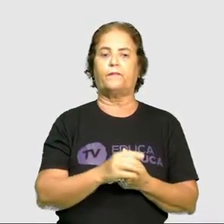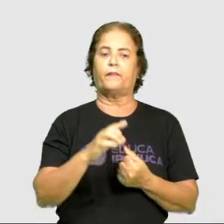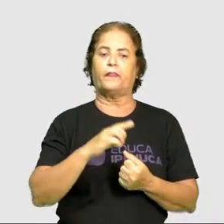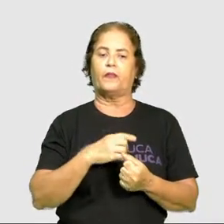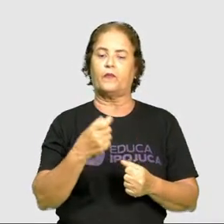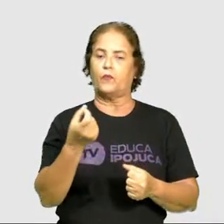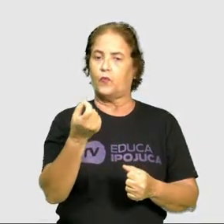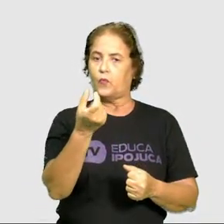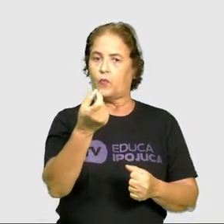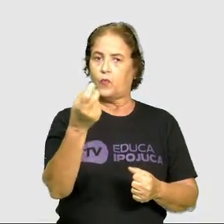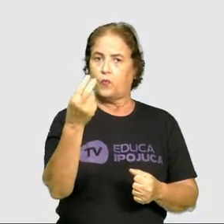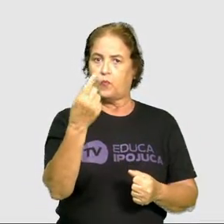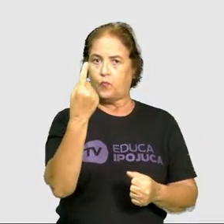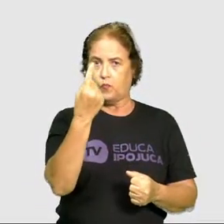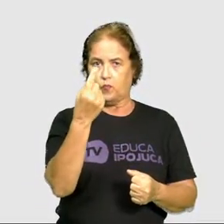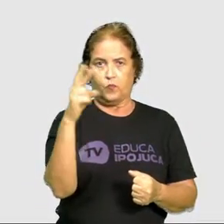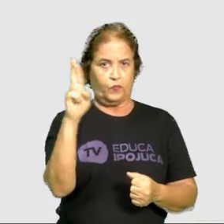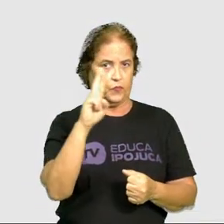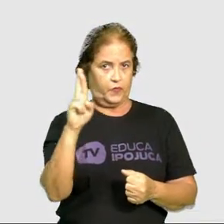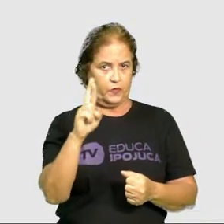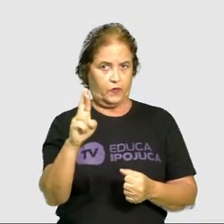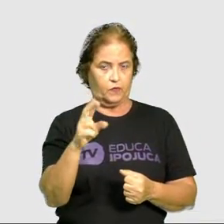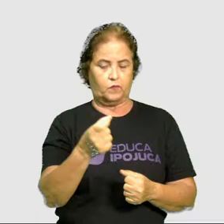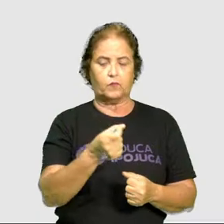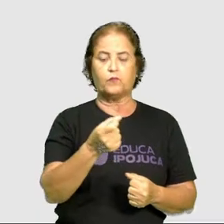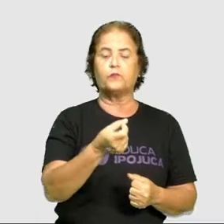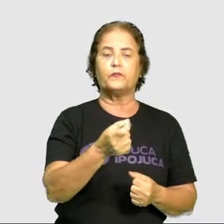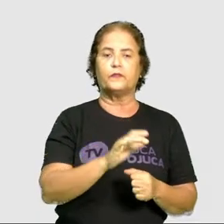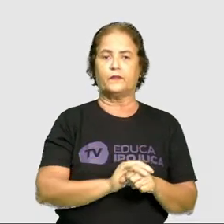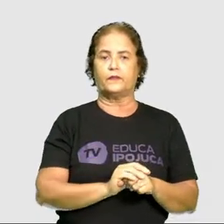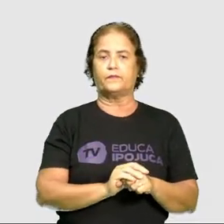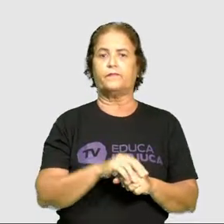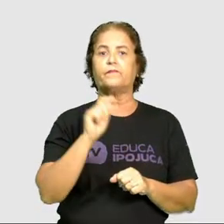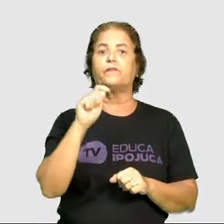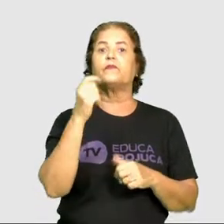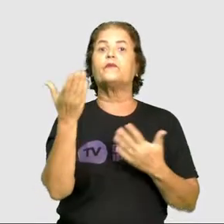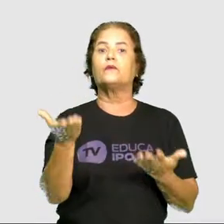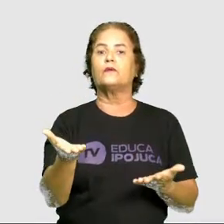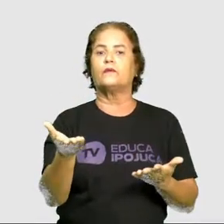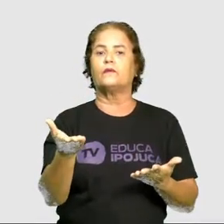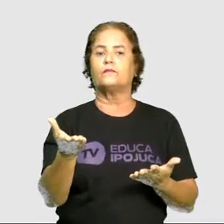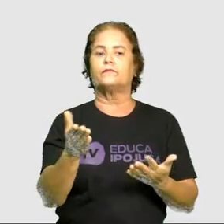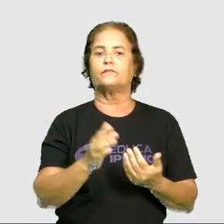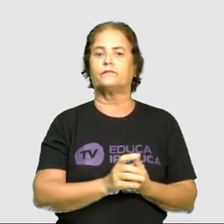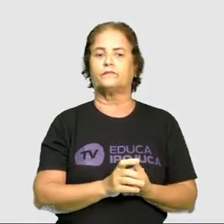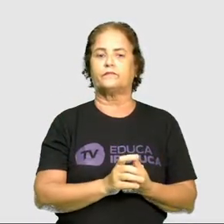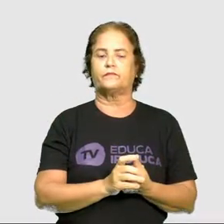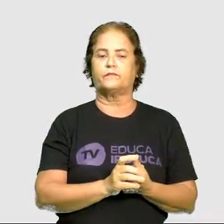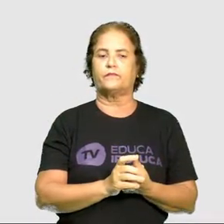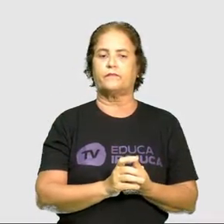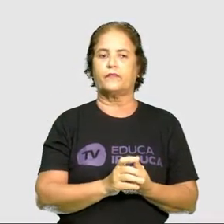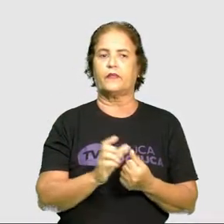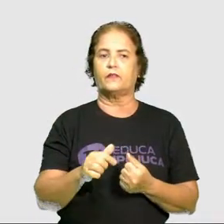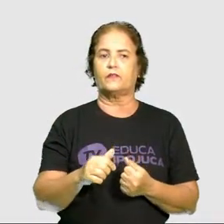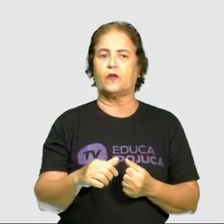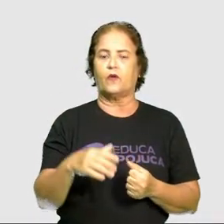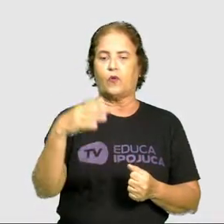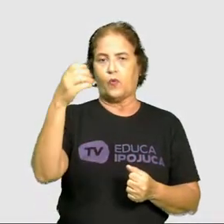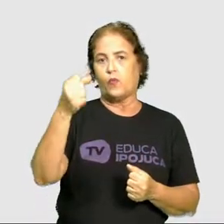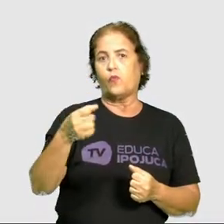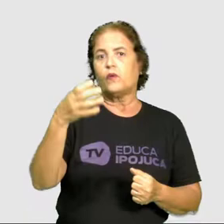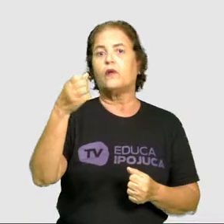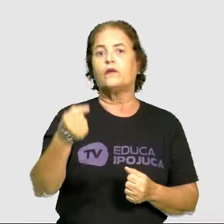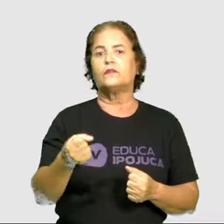a moeda de um real. Essa moeda de um real seria o quê? Já o litro de leite,